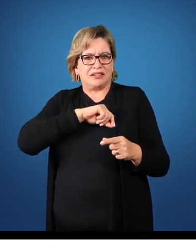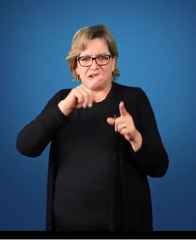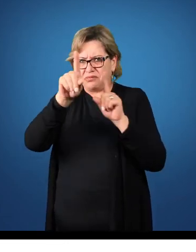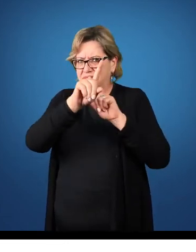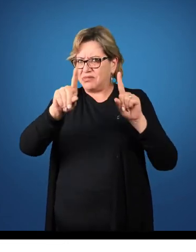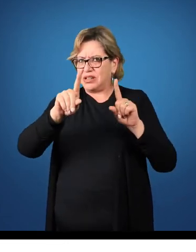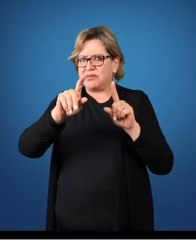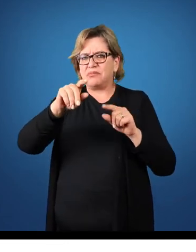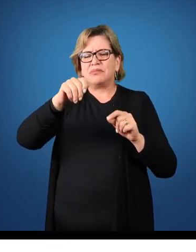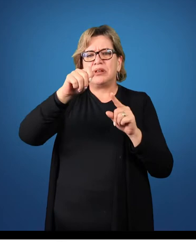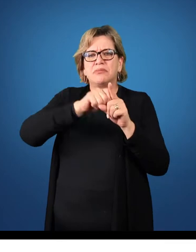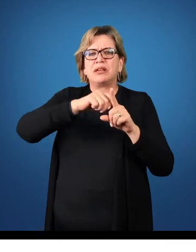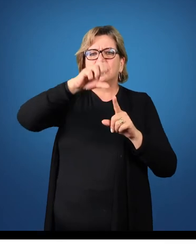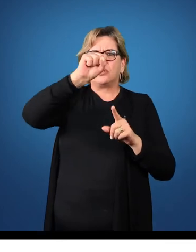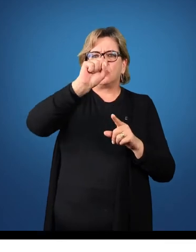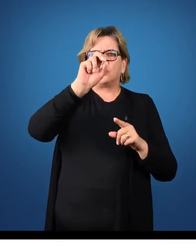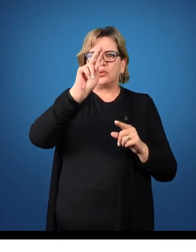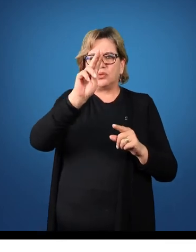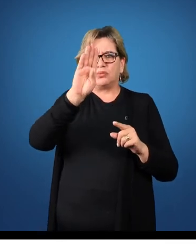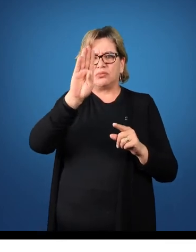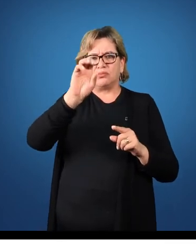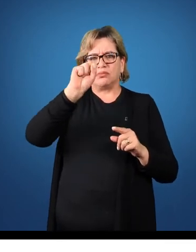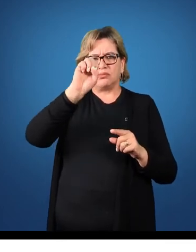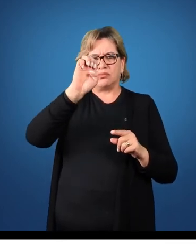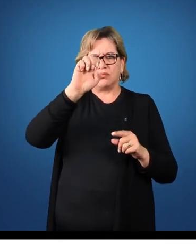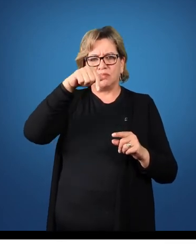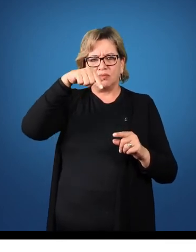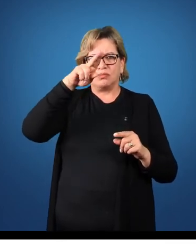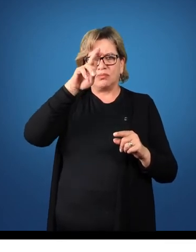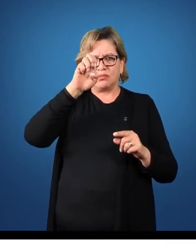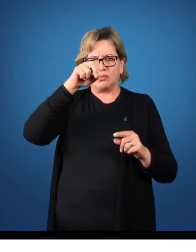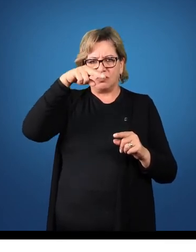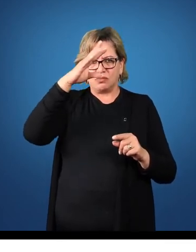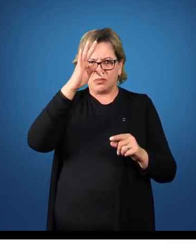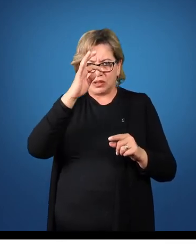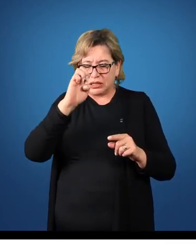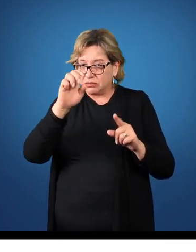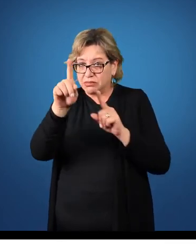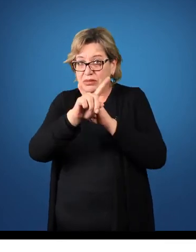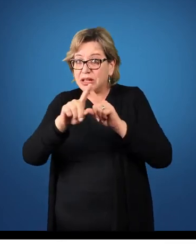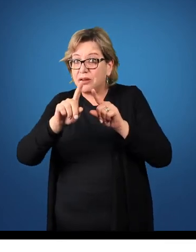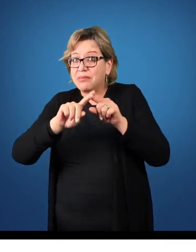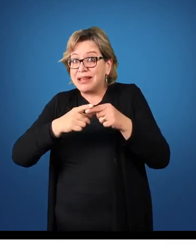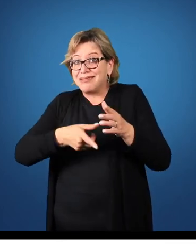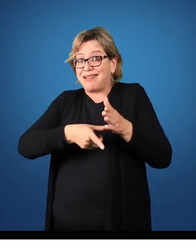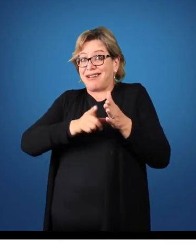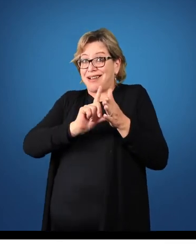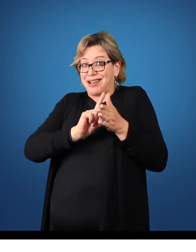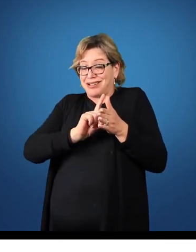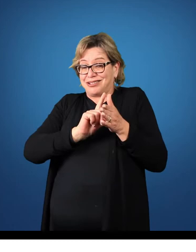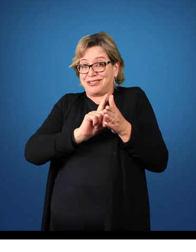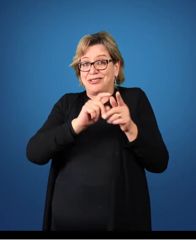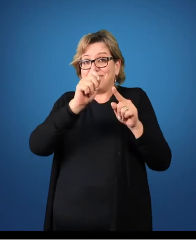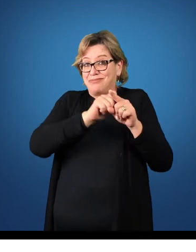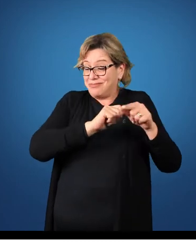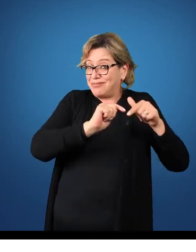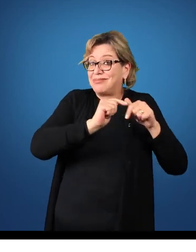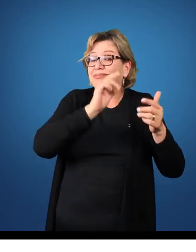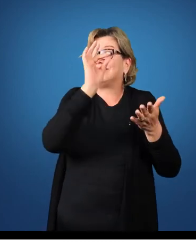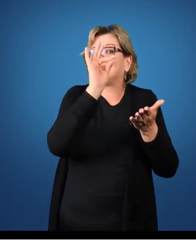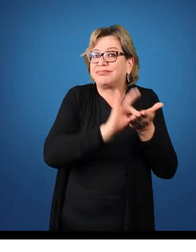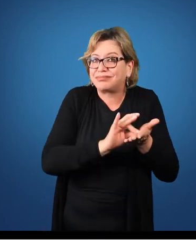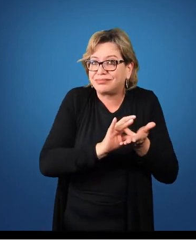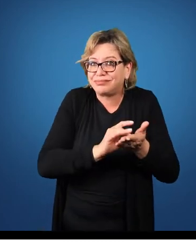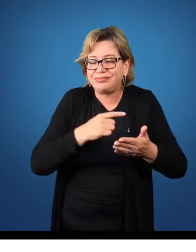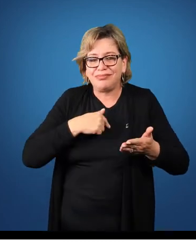será feito o pagamento, e sim do mês atual, onde ele trabalhou e ajudou a gerar receita. Então, eu